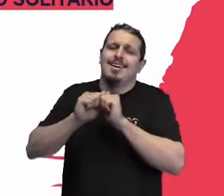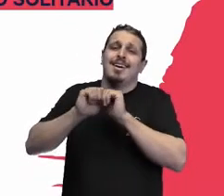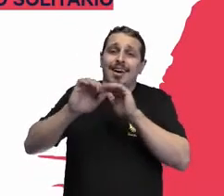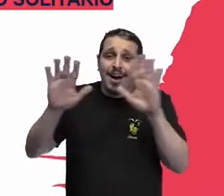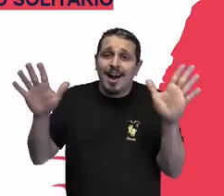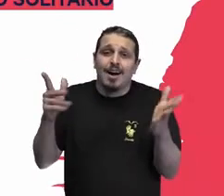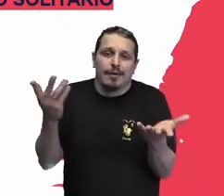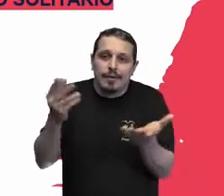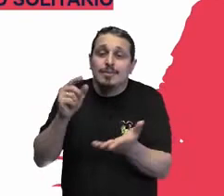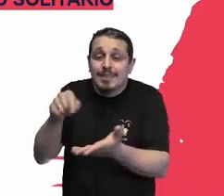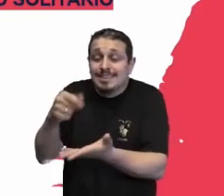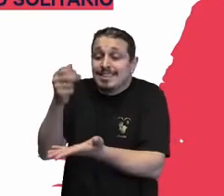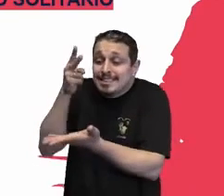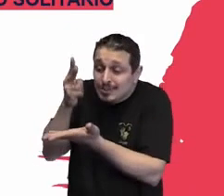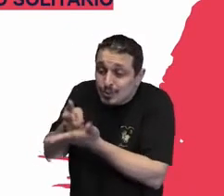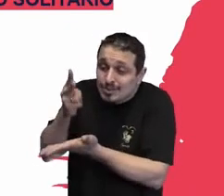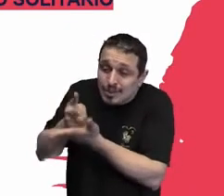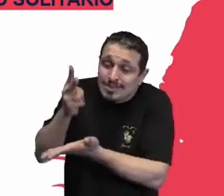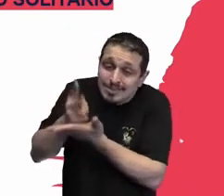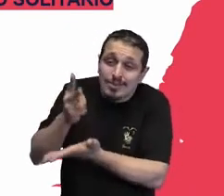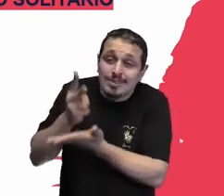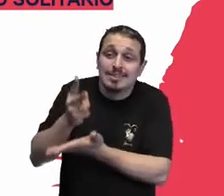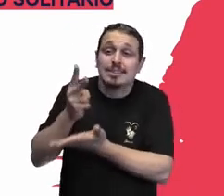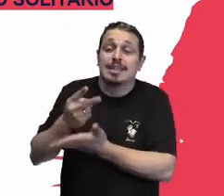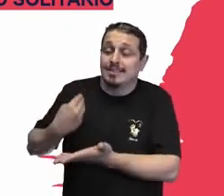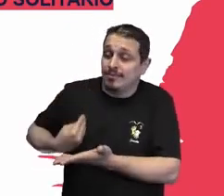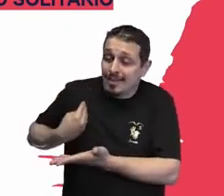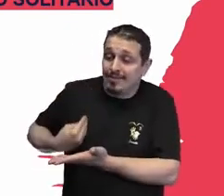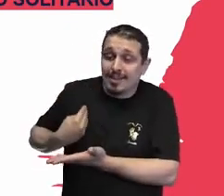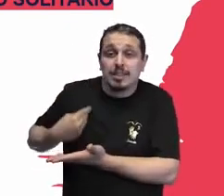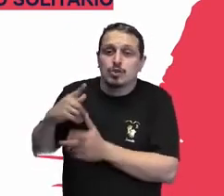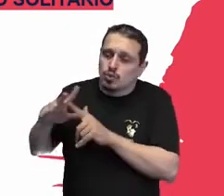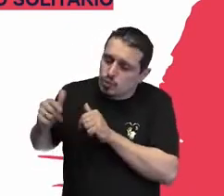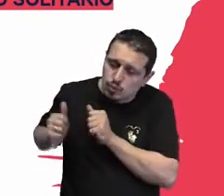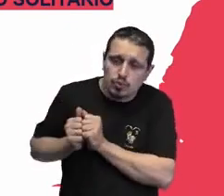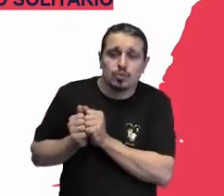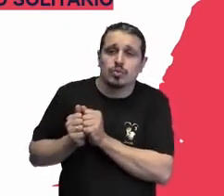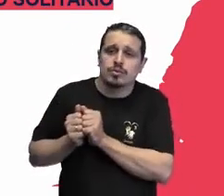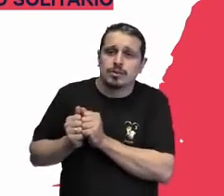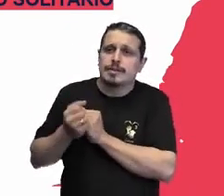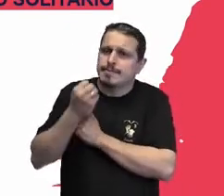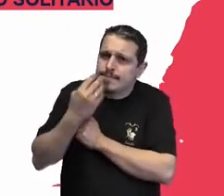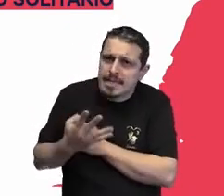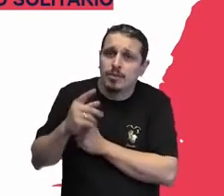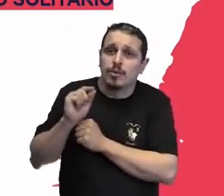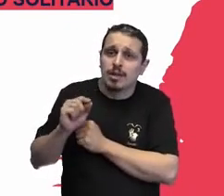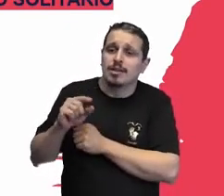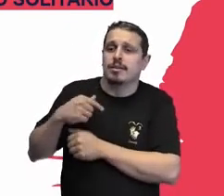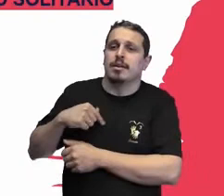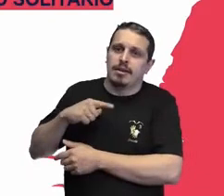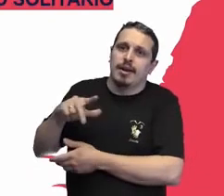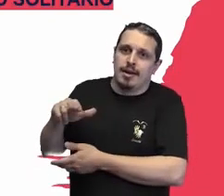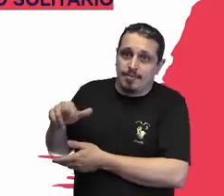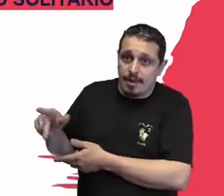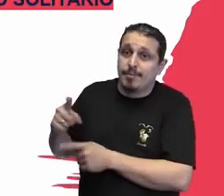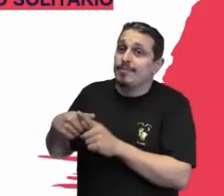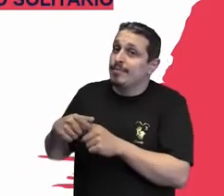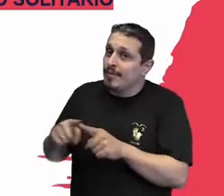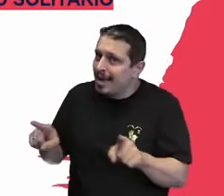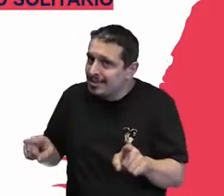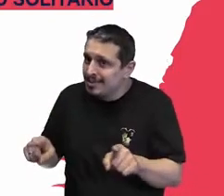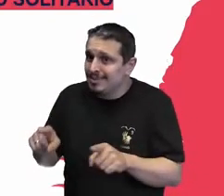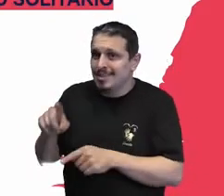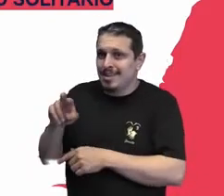São laços fraternos. E é tão bom ser irmão. É tão bom ter irmão. Mas será que tem que, né?